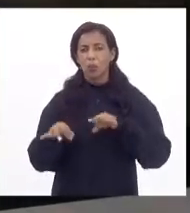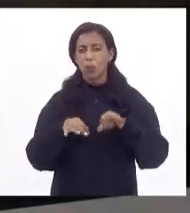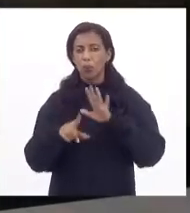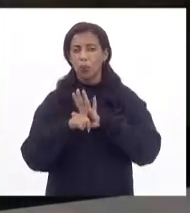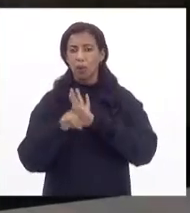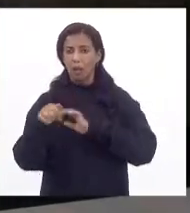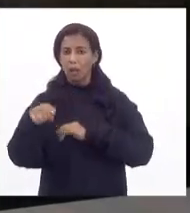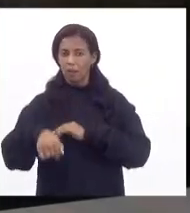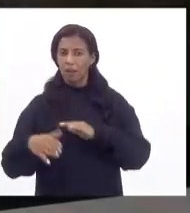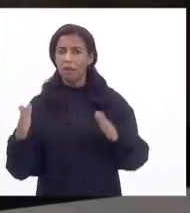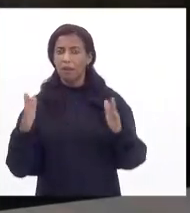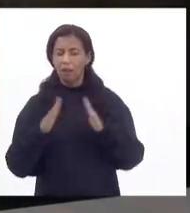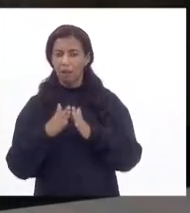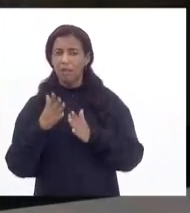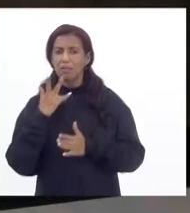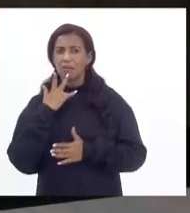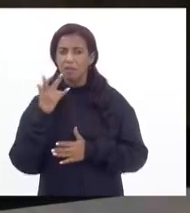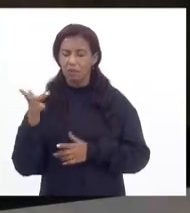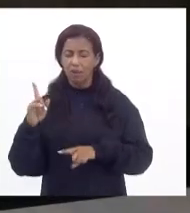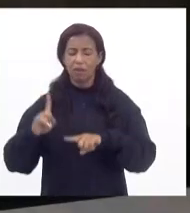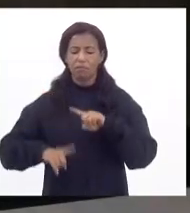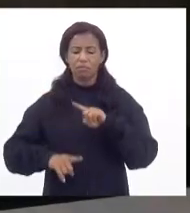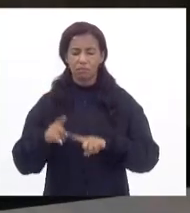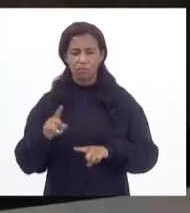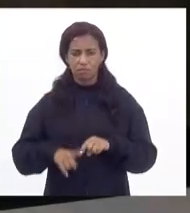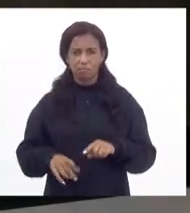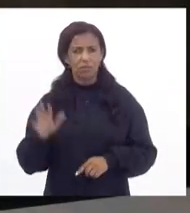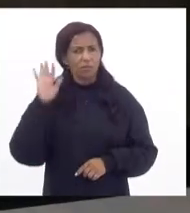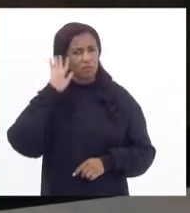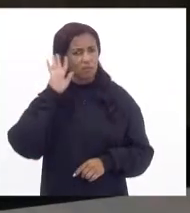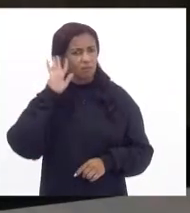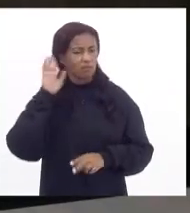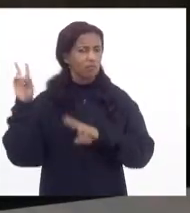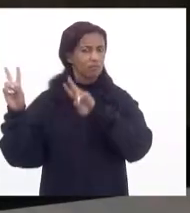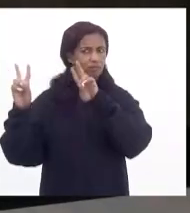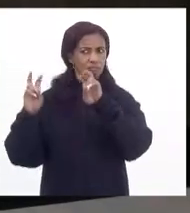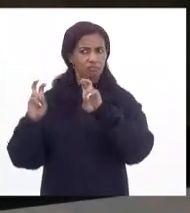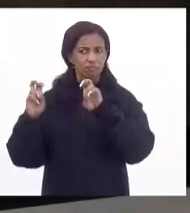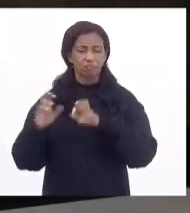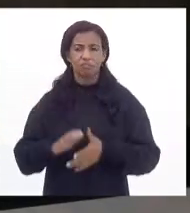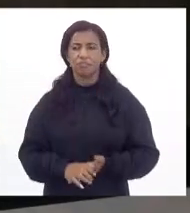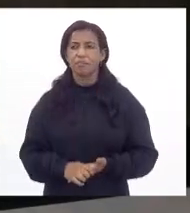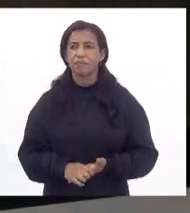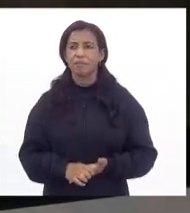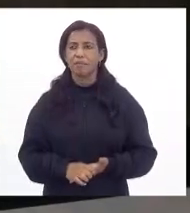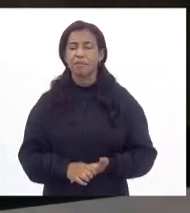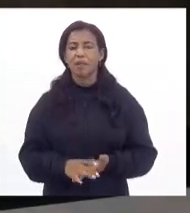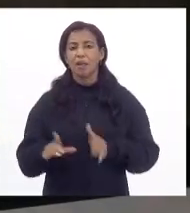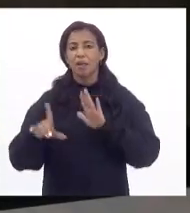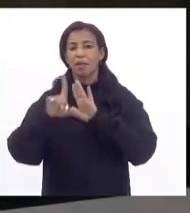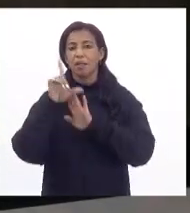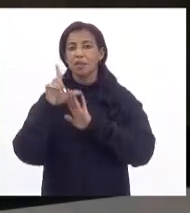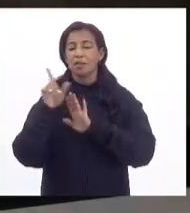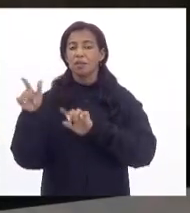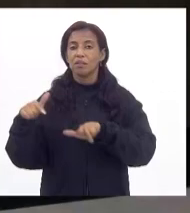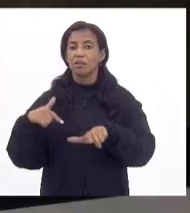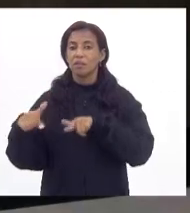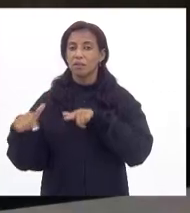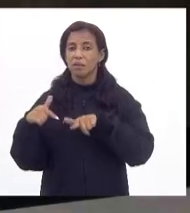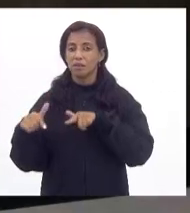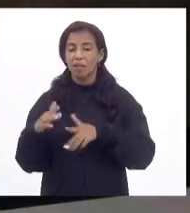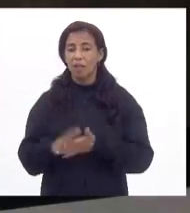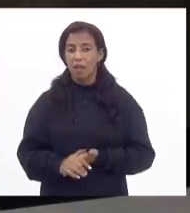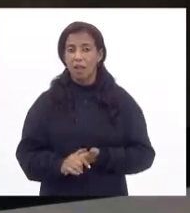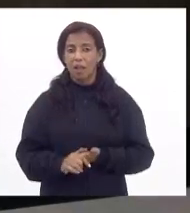tramitando aqui na casa que trata da matéria e que reflete sobre o tema. Embora a legislação trabalhista seja matéria